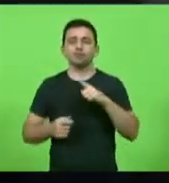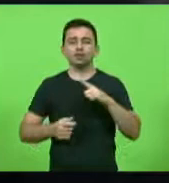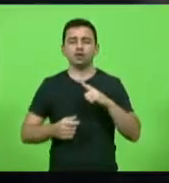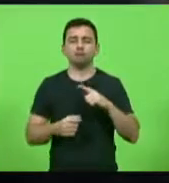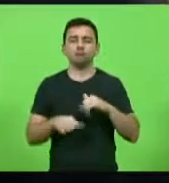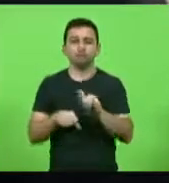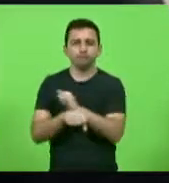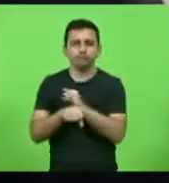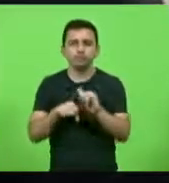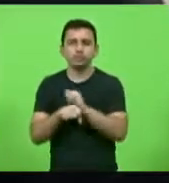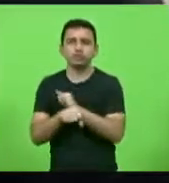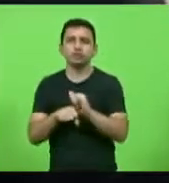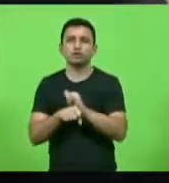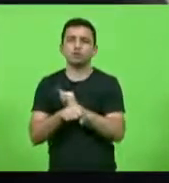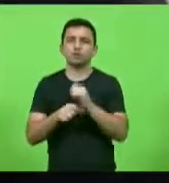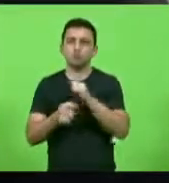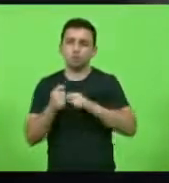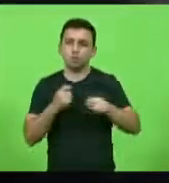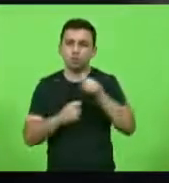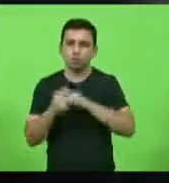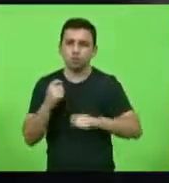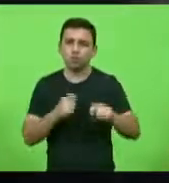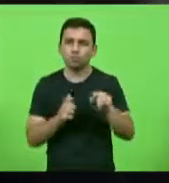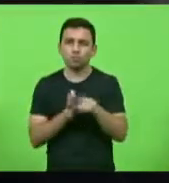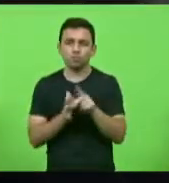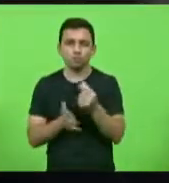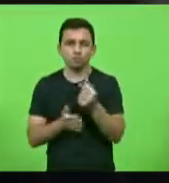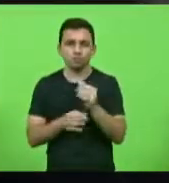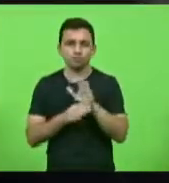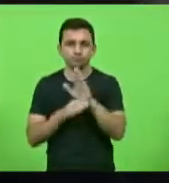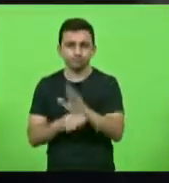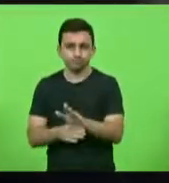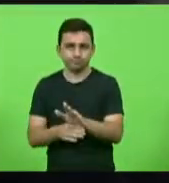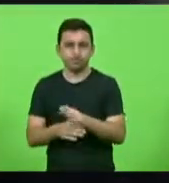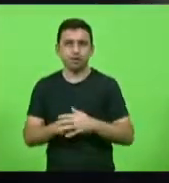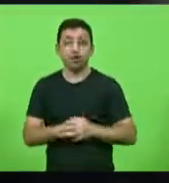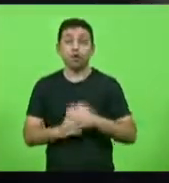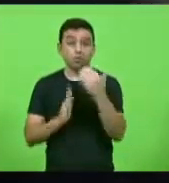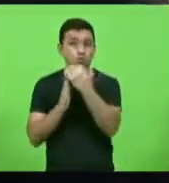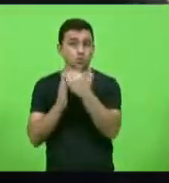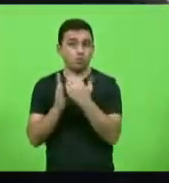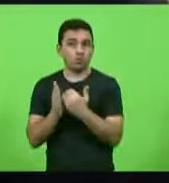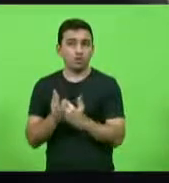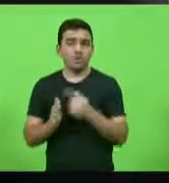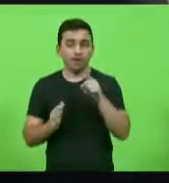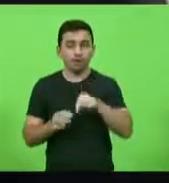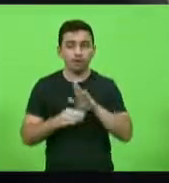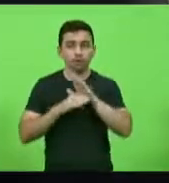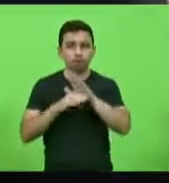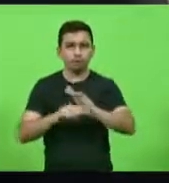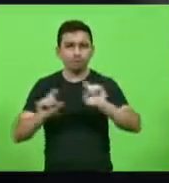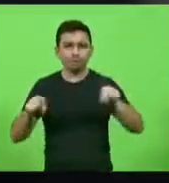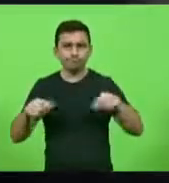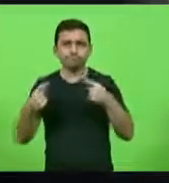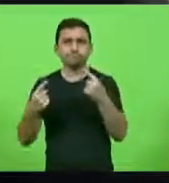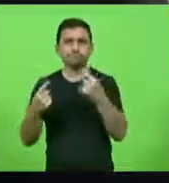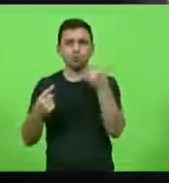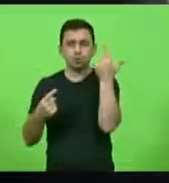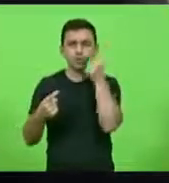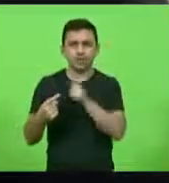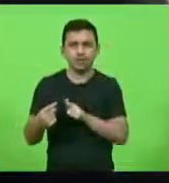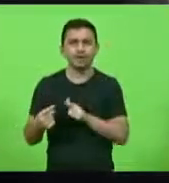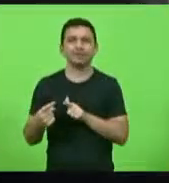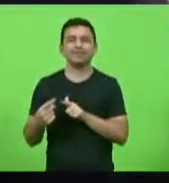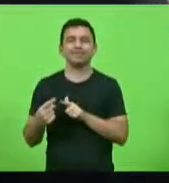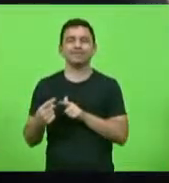atividades econômicas utilizando recursos que o Estado dispõe o programa é chamado Supera Santa Catarina e prevê também a criação